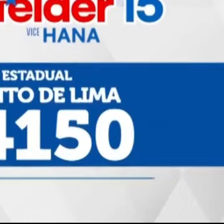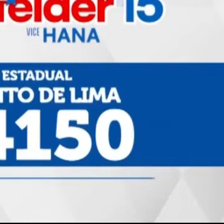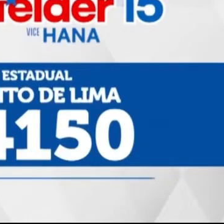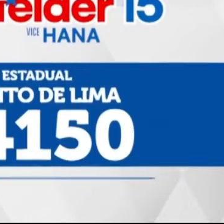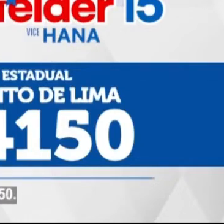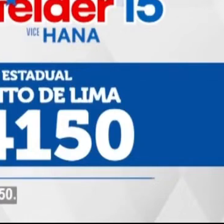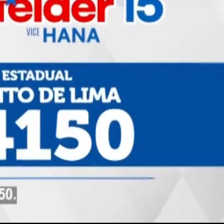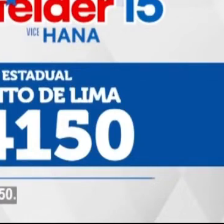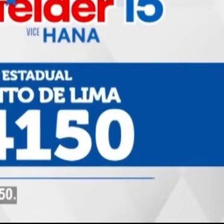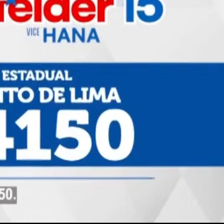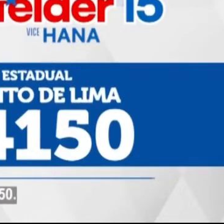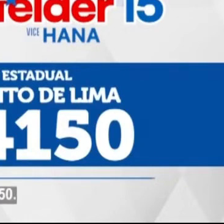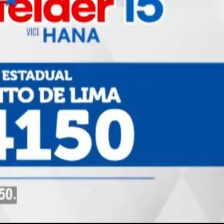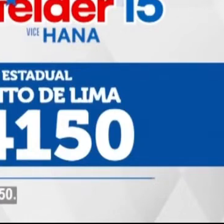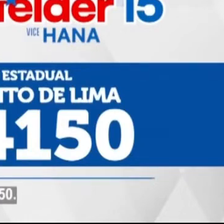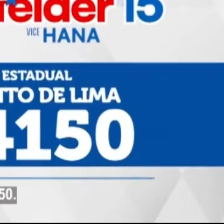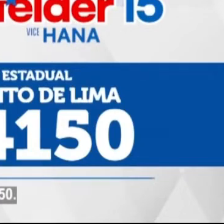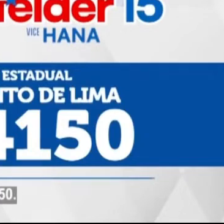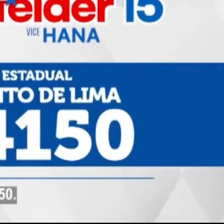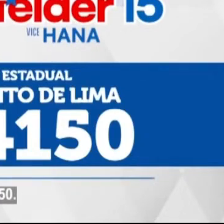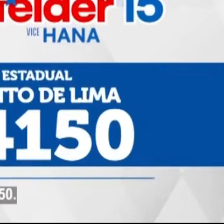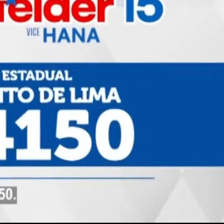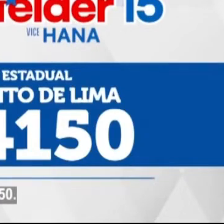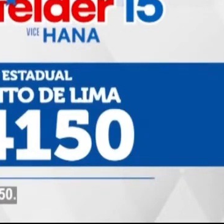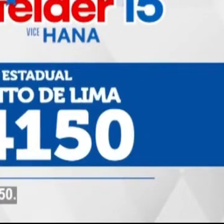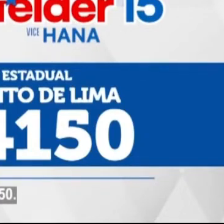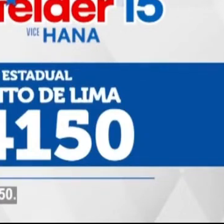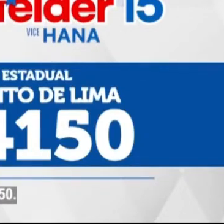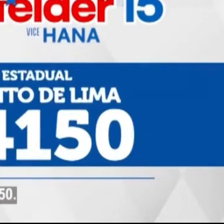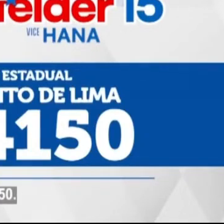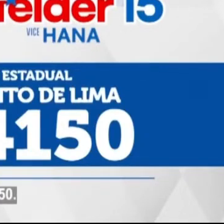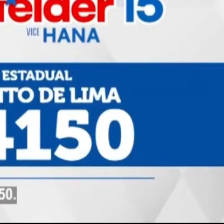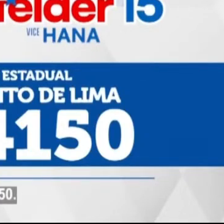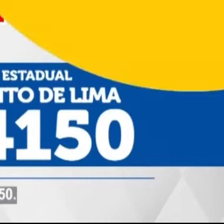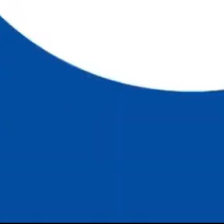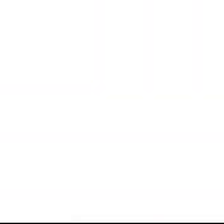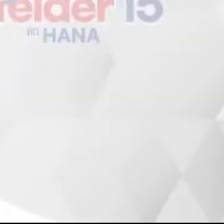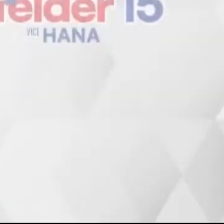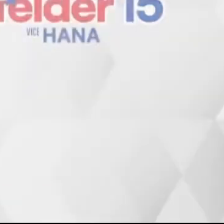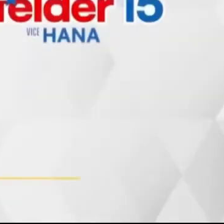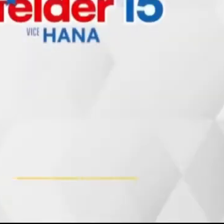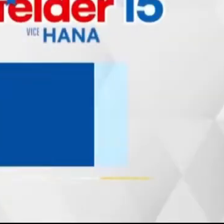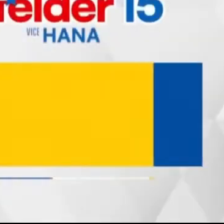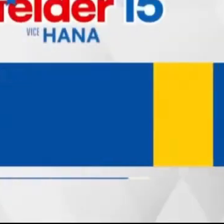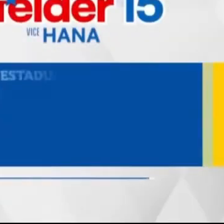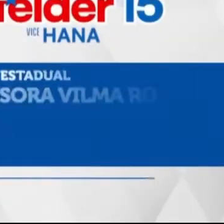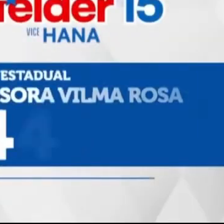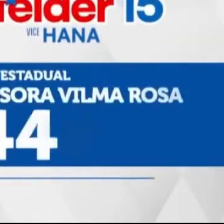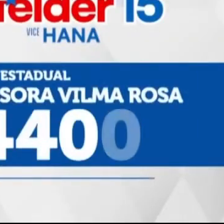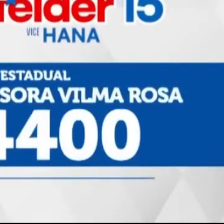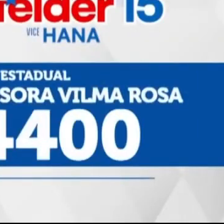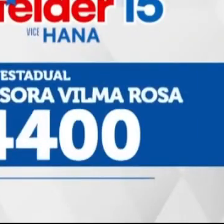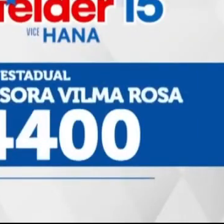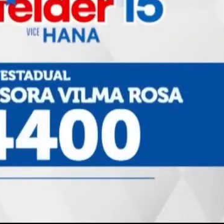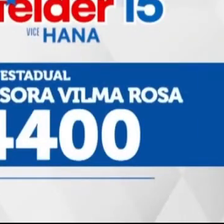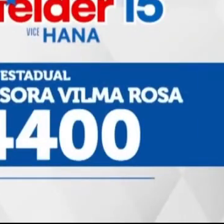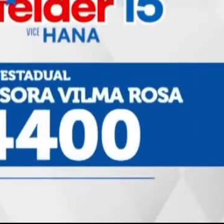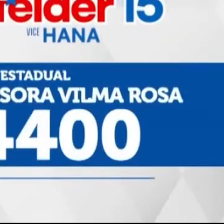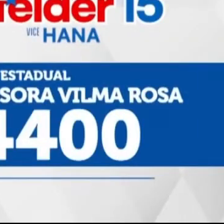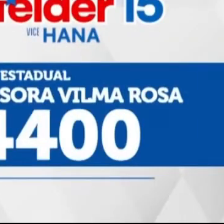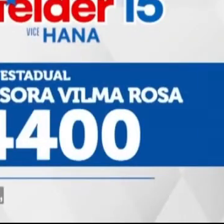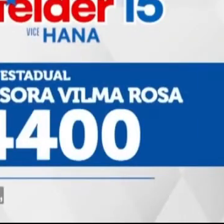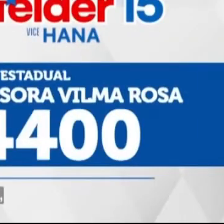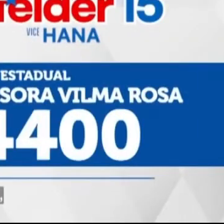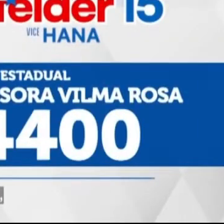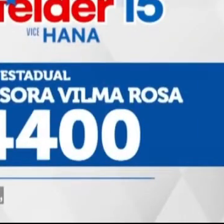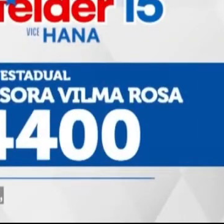estado. Para deputado estadual, sargento de Lima, 44-150. Olá povo do Pará, sou a professora Vilma Rosa.